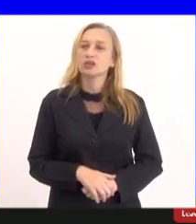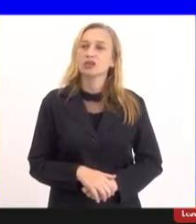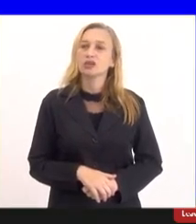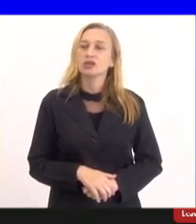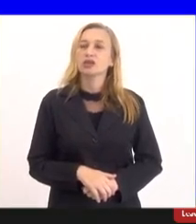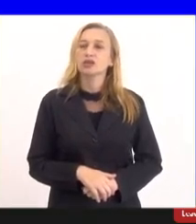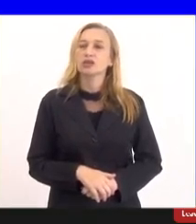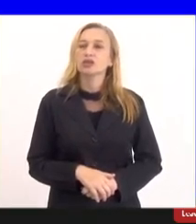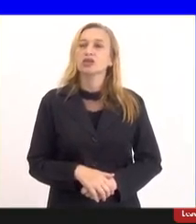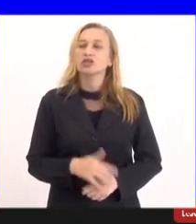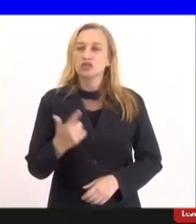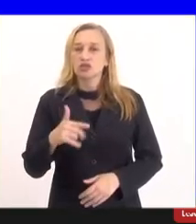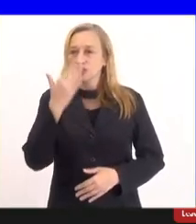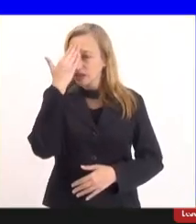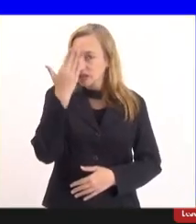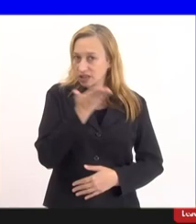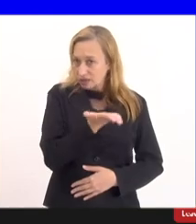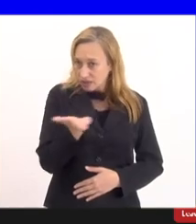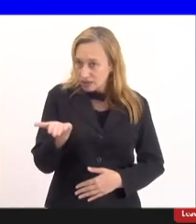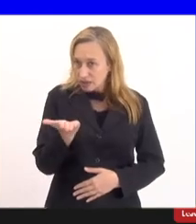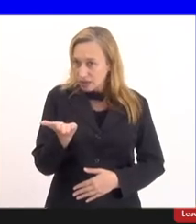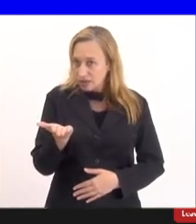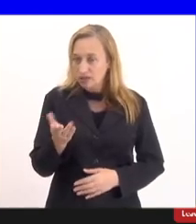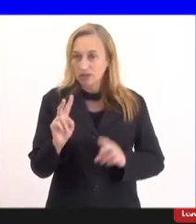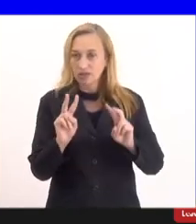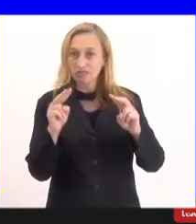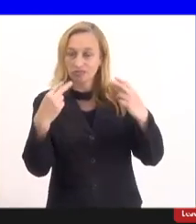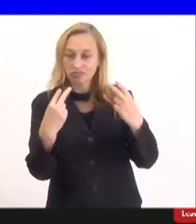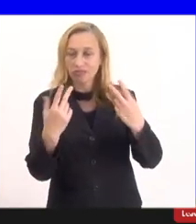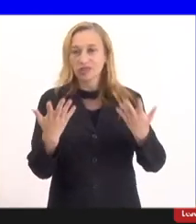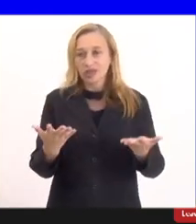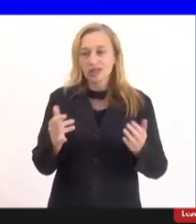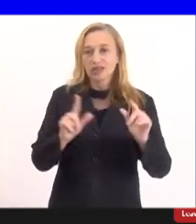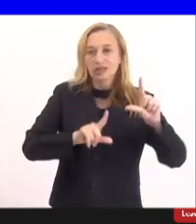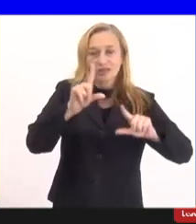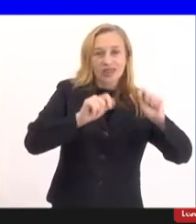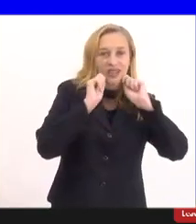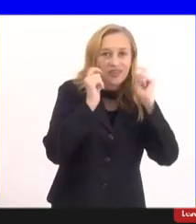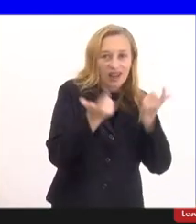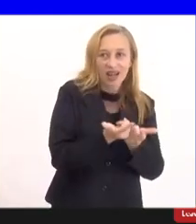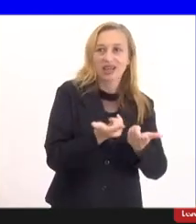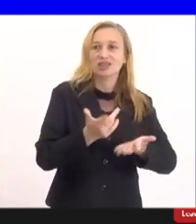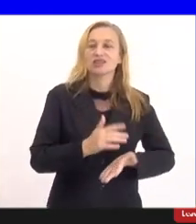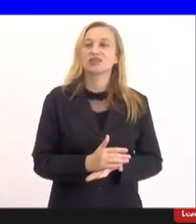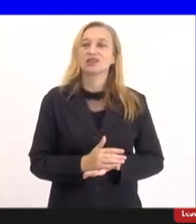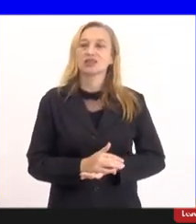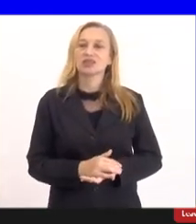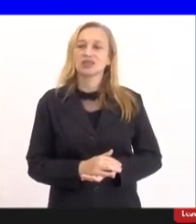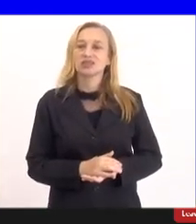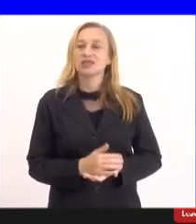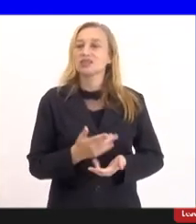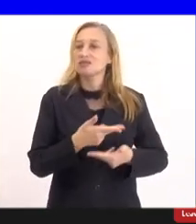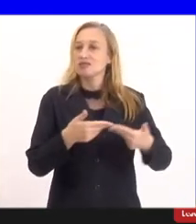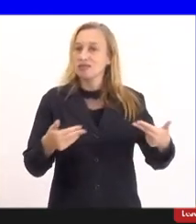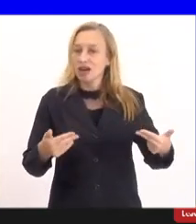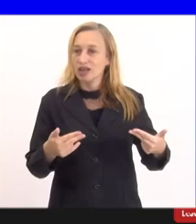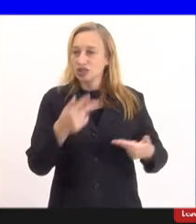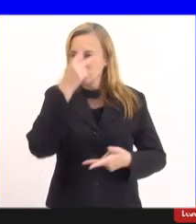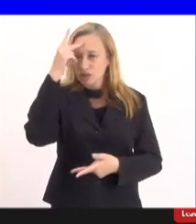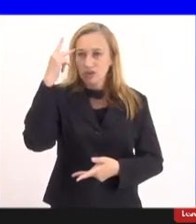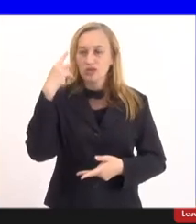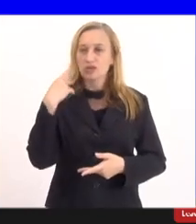mais uma vez agradecer a você que está aqui nos assistindo pela TV Alerja através do YouTube muitas participações aqui